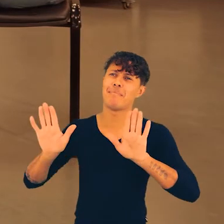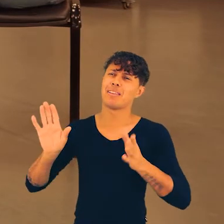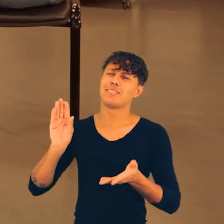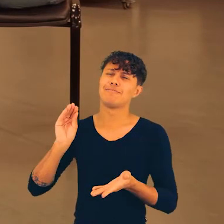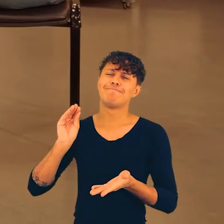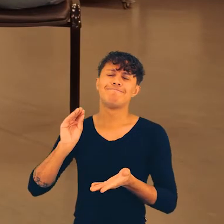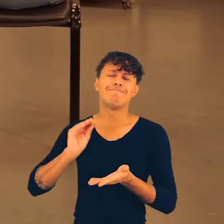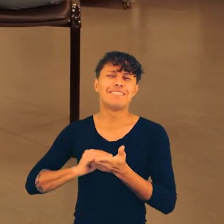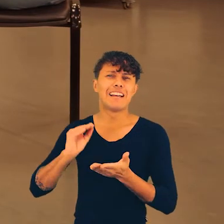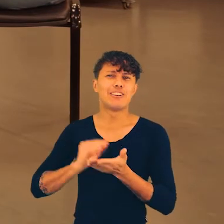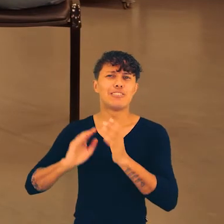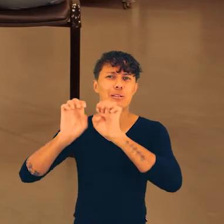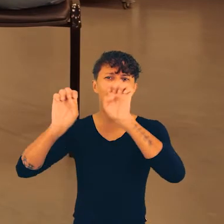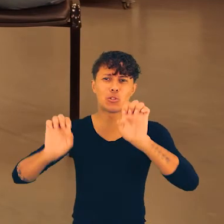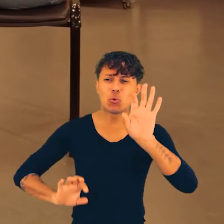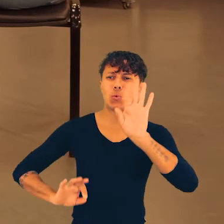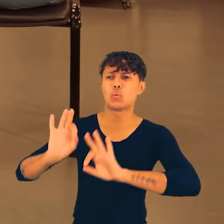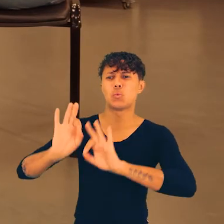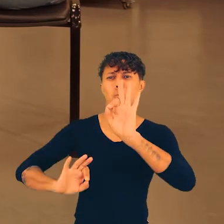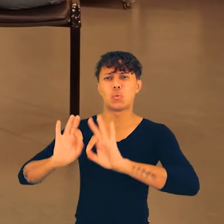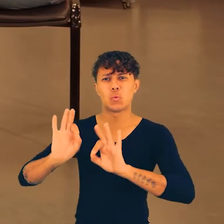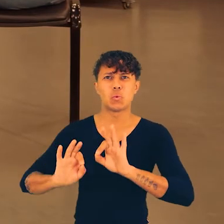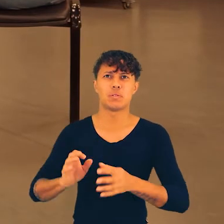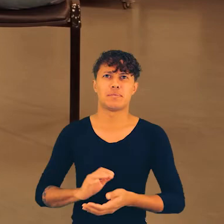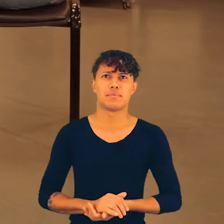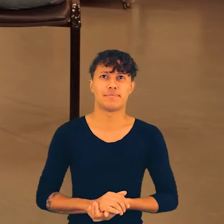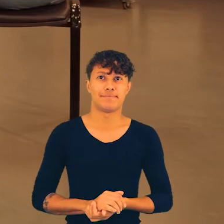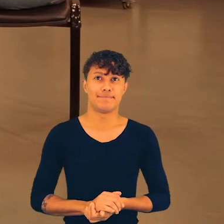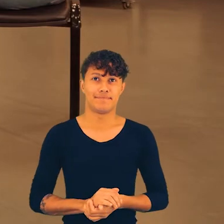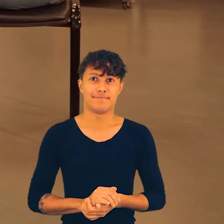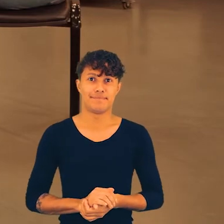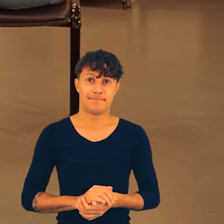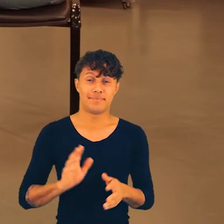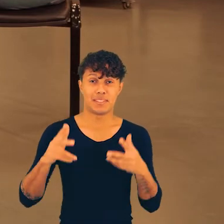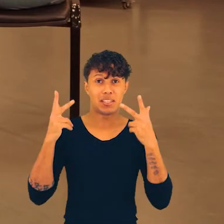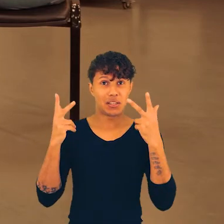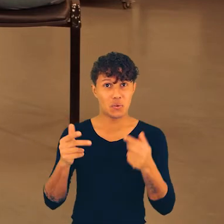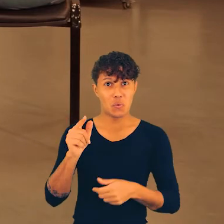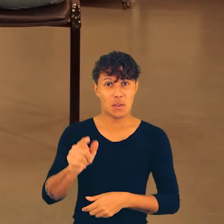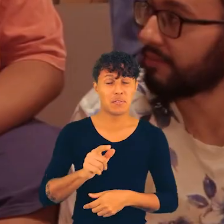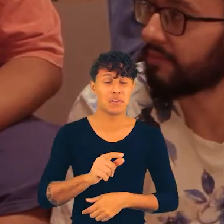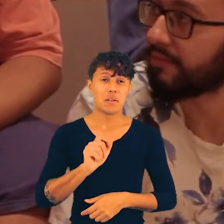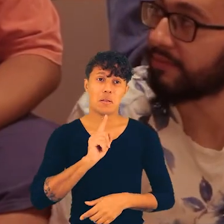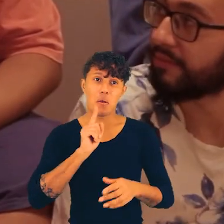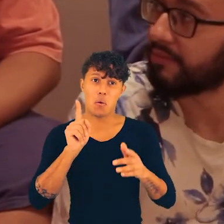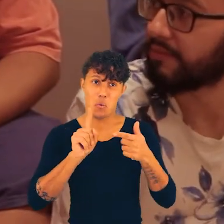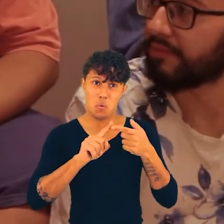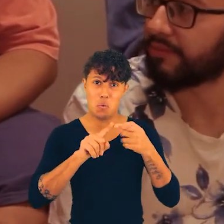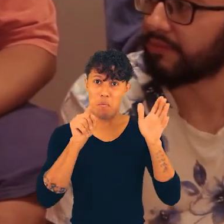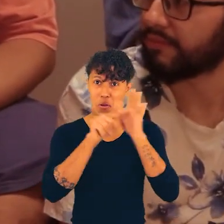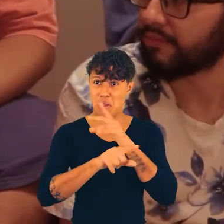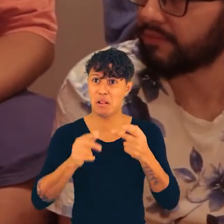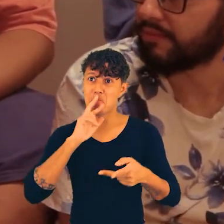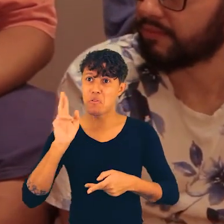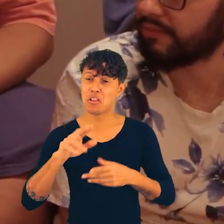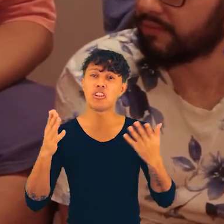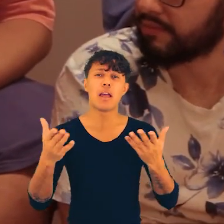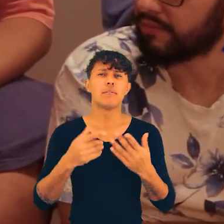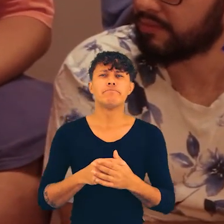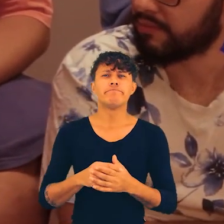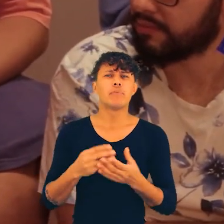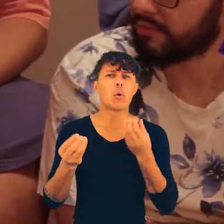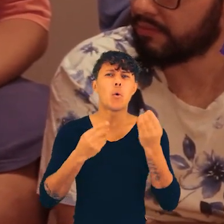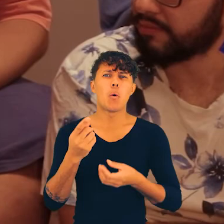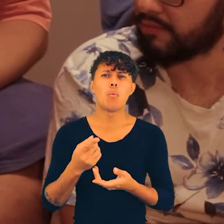seria uma ótima saída, mas está faltando uma certa estrutura, talvez, de organização. O Noel perguntou e ela deu uma